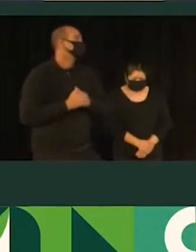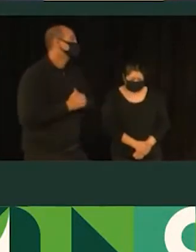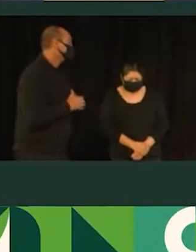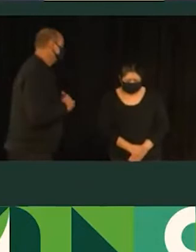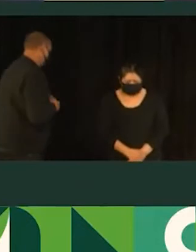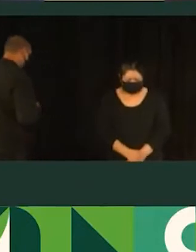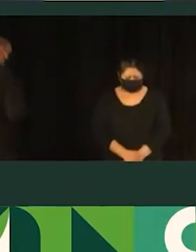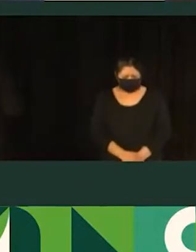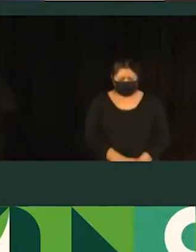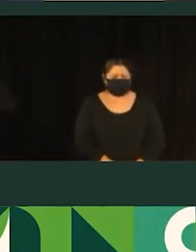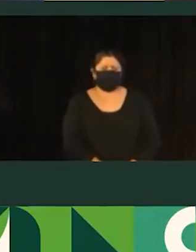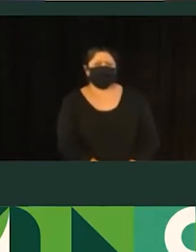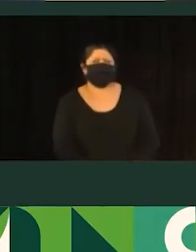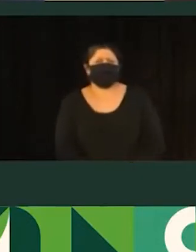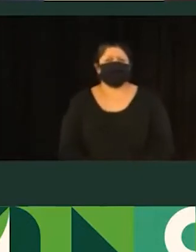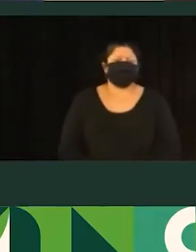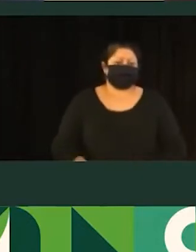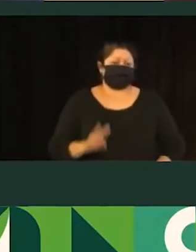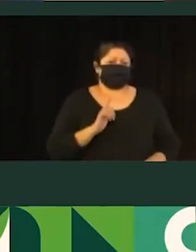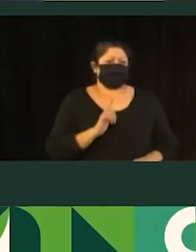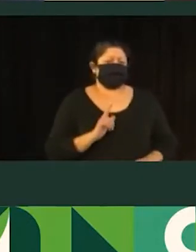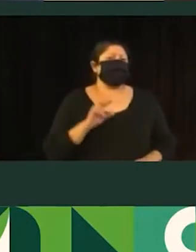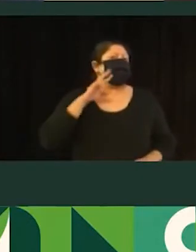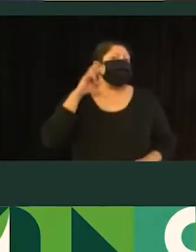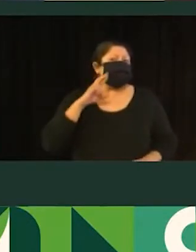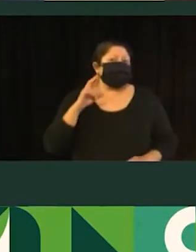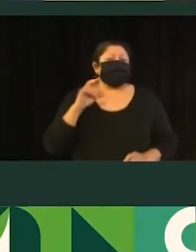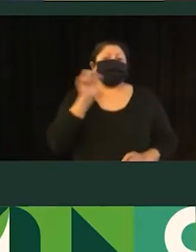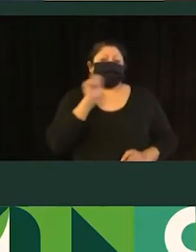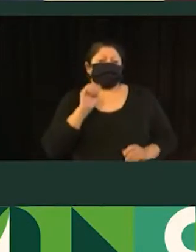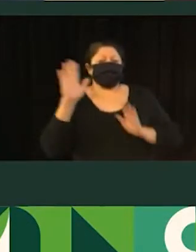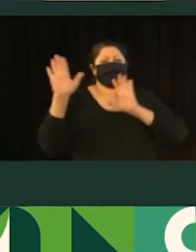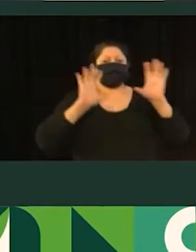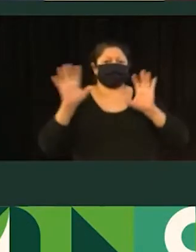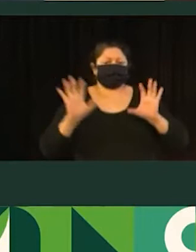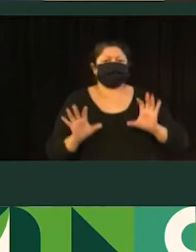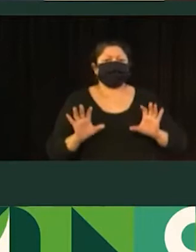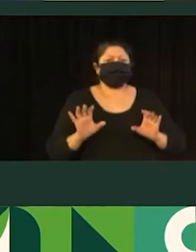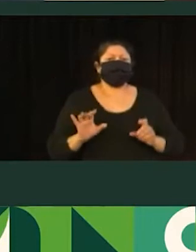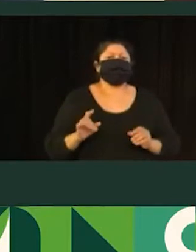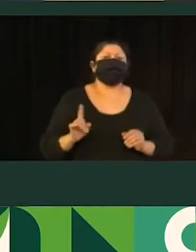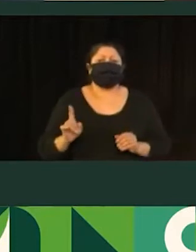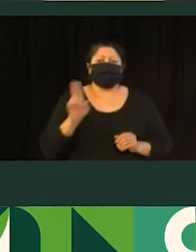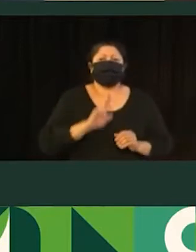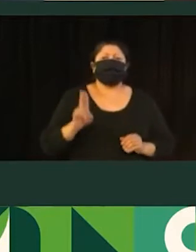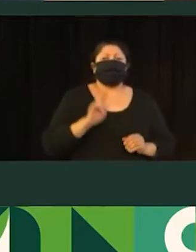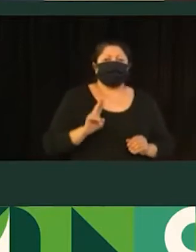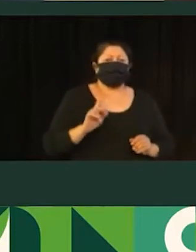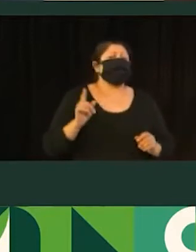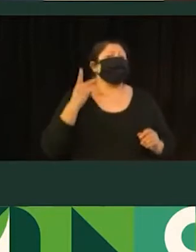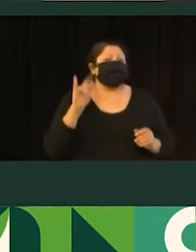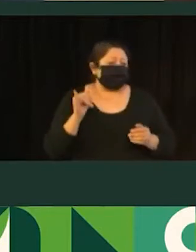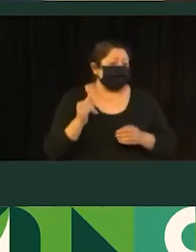as viagens geradas em rosa e as viagens atraídas em azul. Então, essas viagens geradas, é de onde elas saem, e elas vão para o